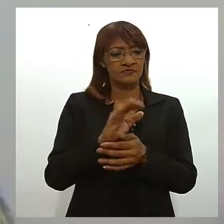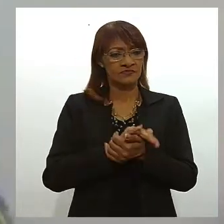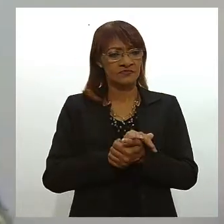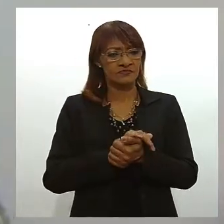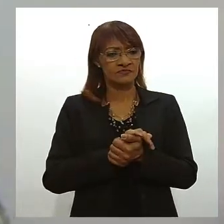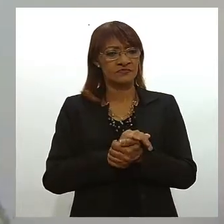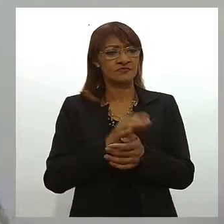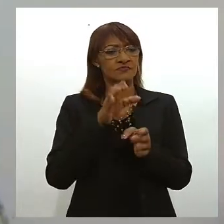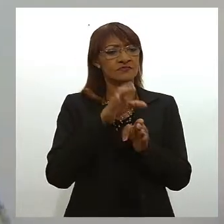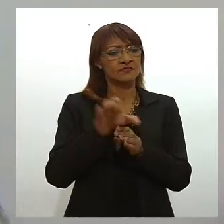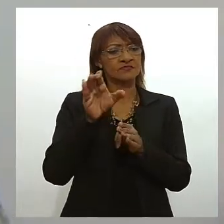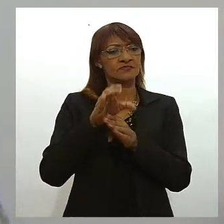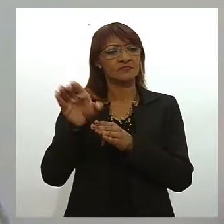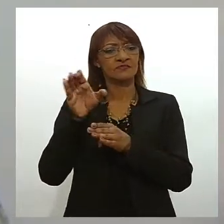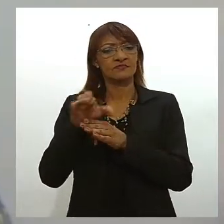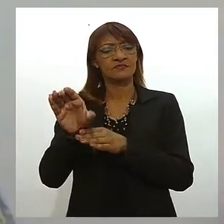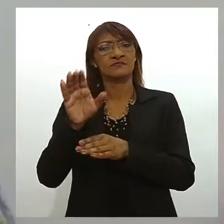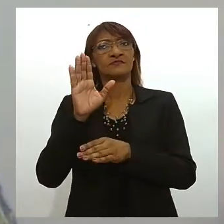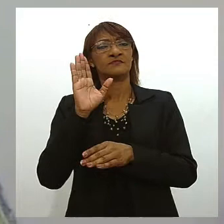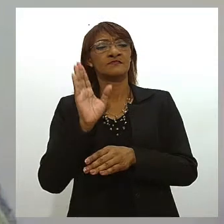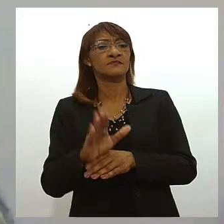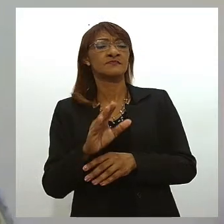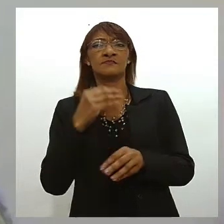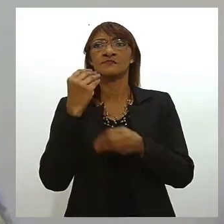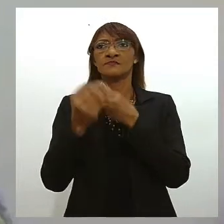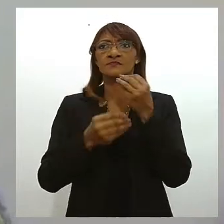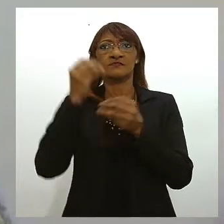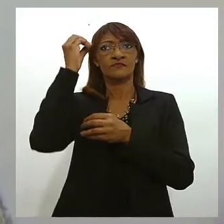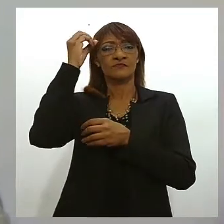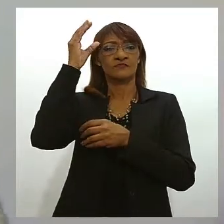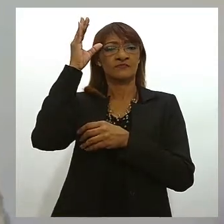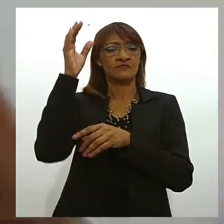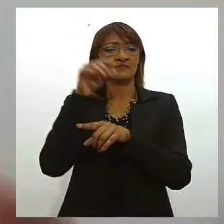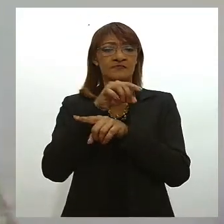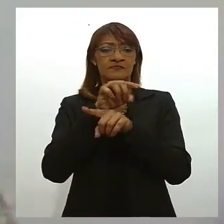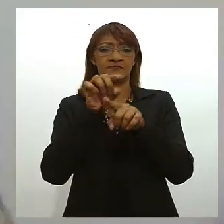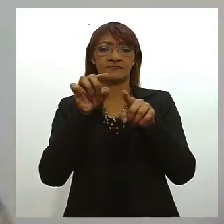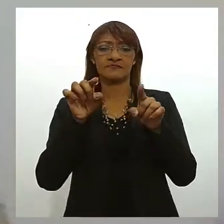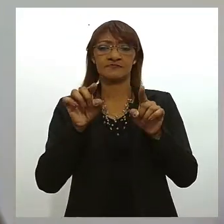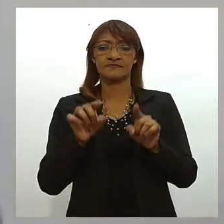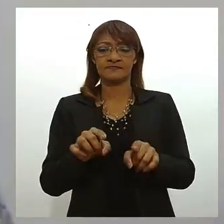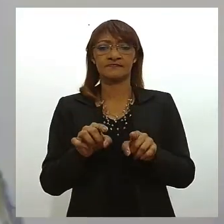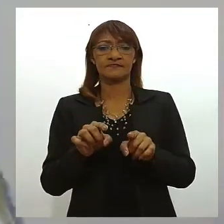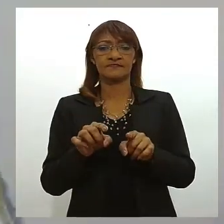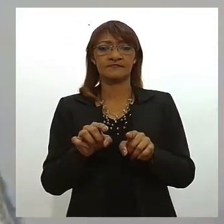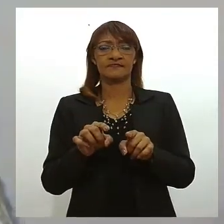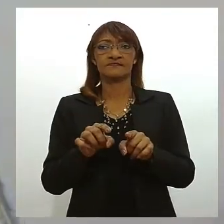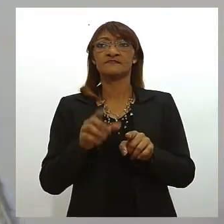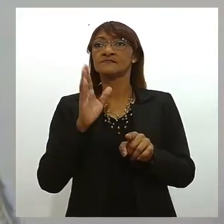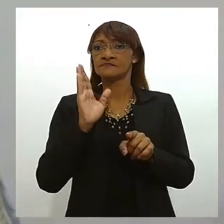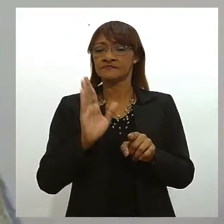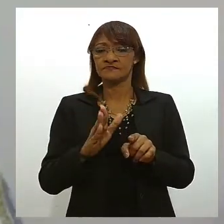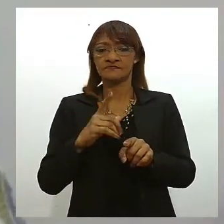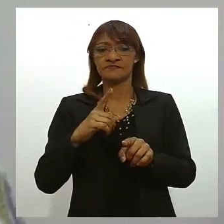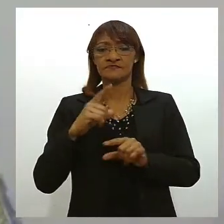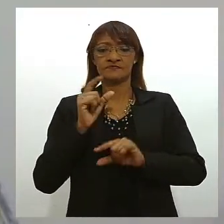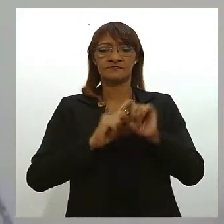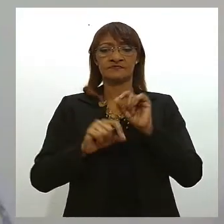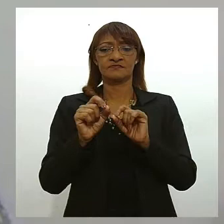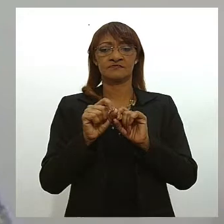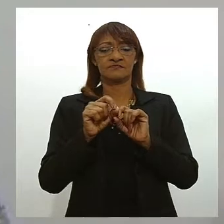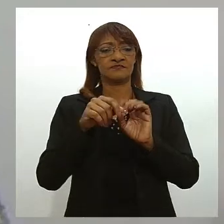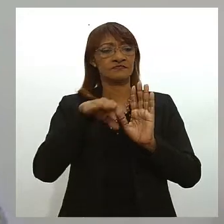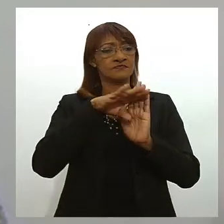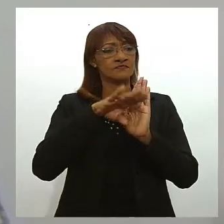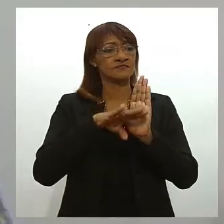dando orientação, dando sugestões, e trazendo um pouco do conhecimento deles em relação, um pouco, muito do conhecimento deles em relação a esses protocolos,